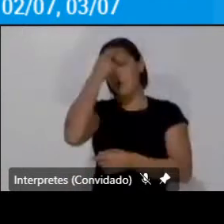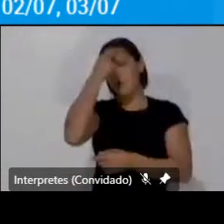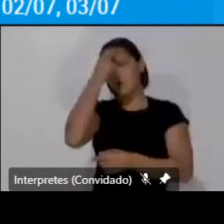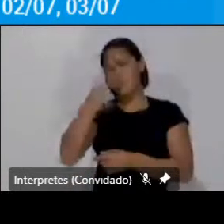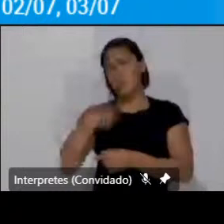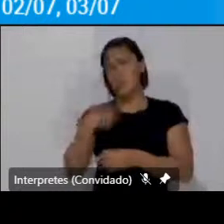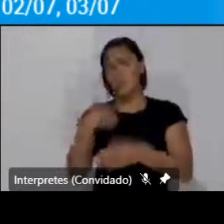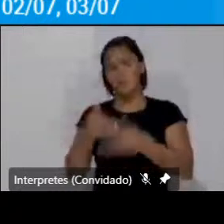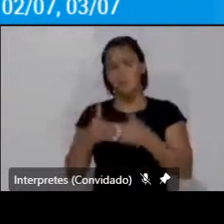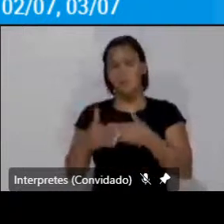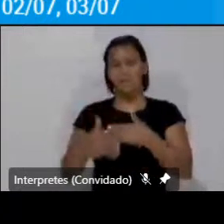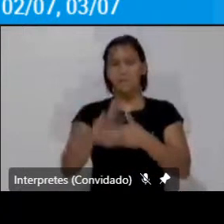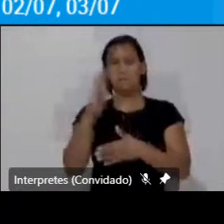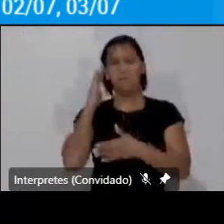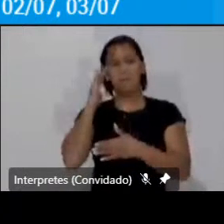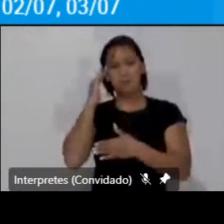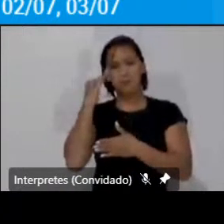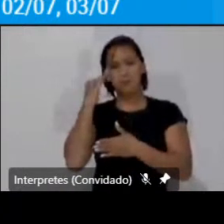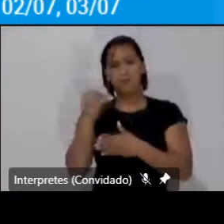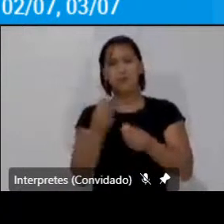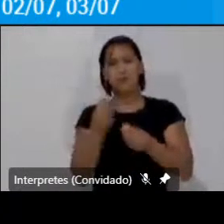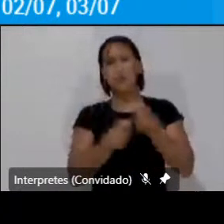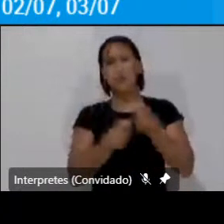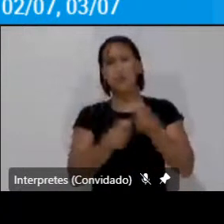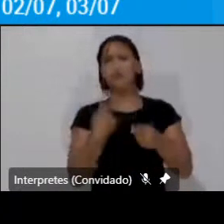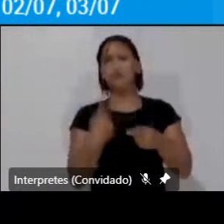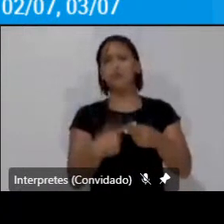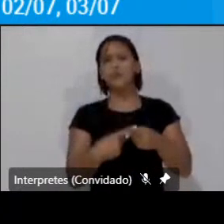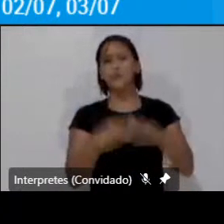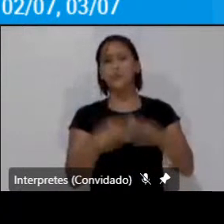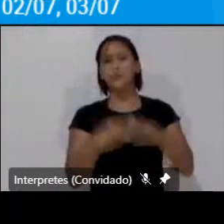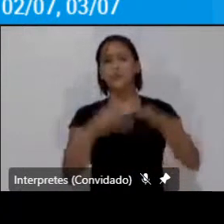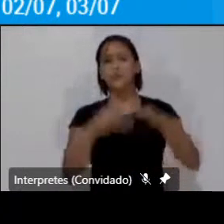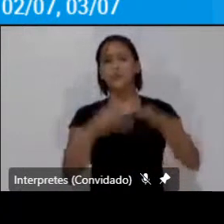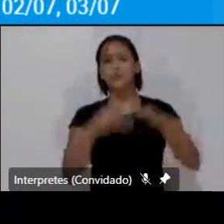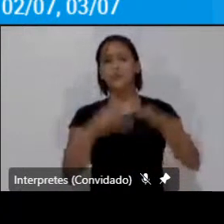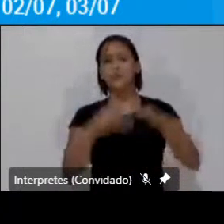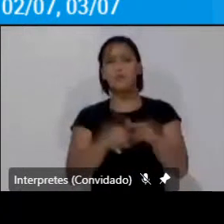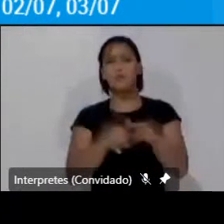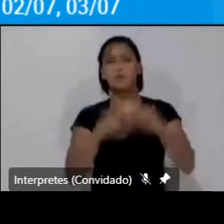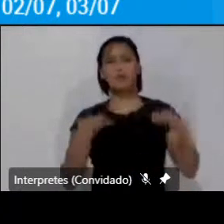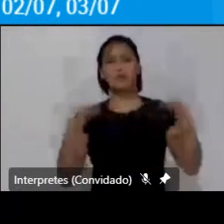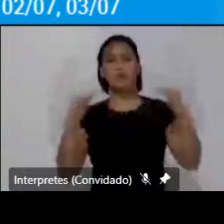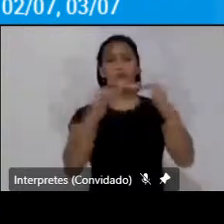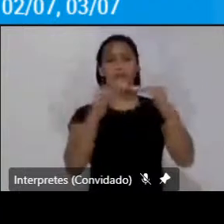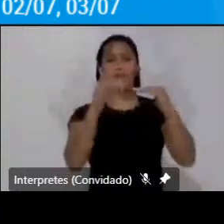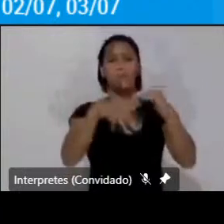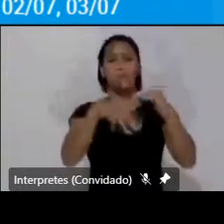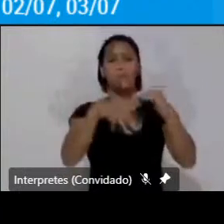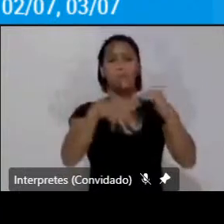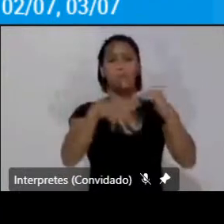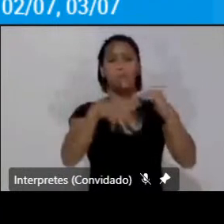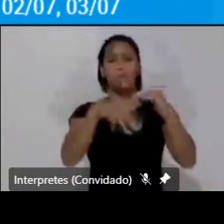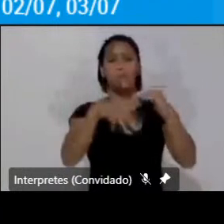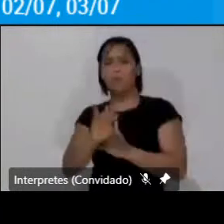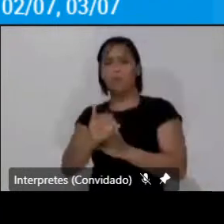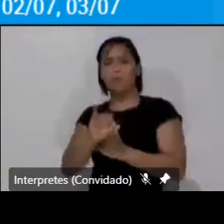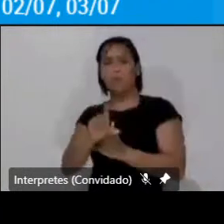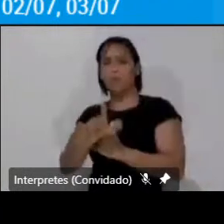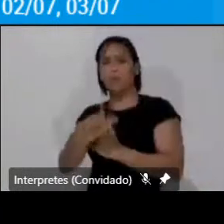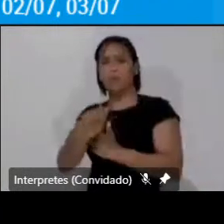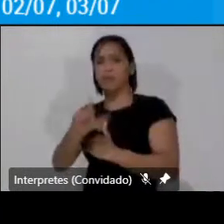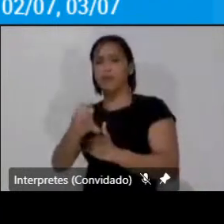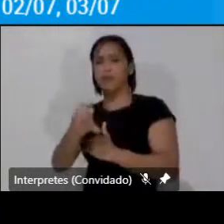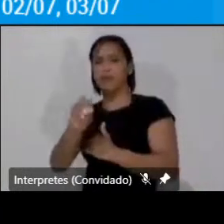passa então a entender o sentido do movimento e da mobilidade a partir de uma matriz de